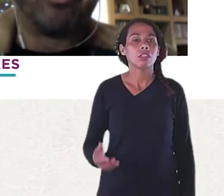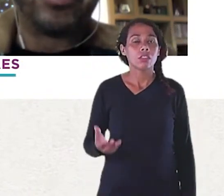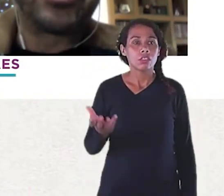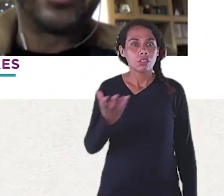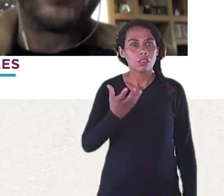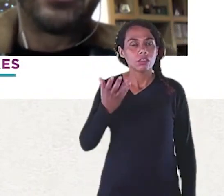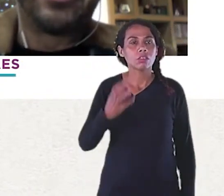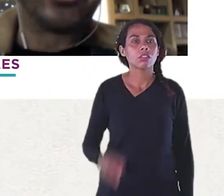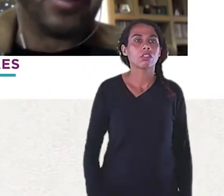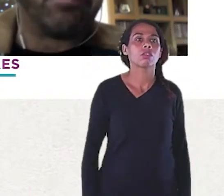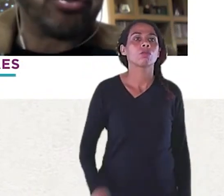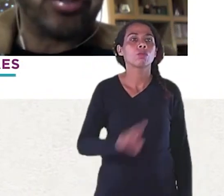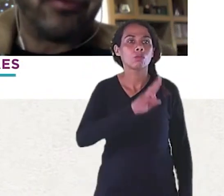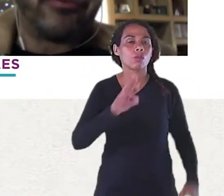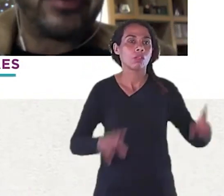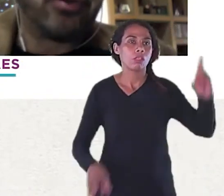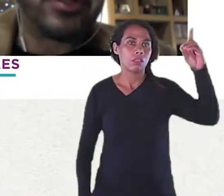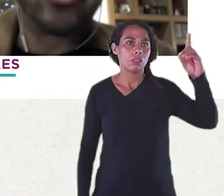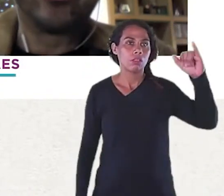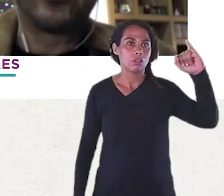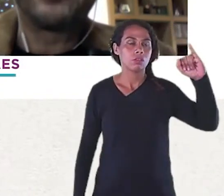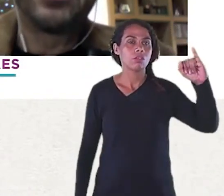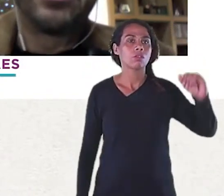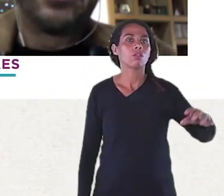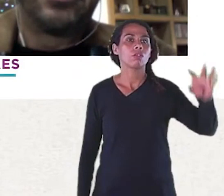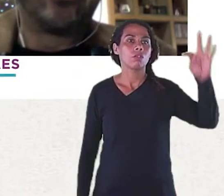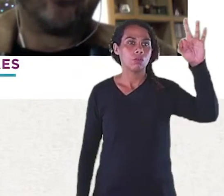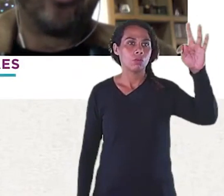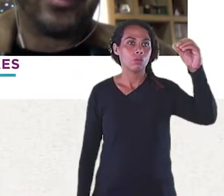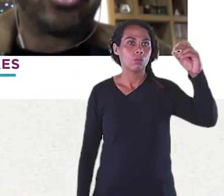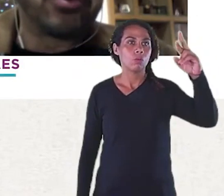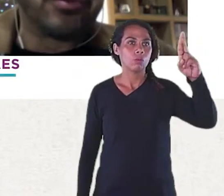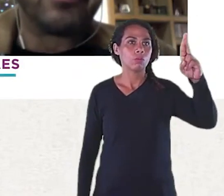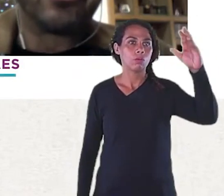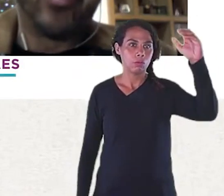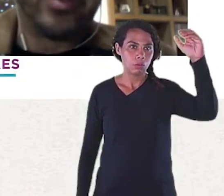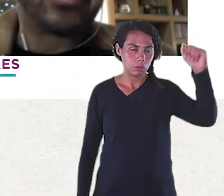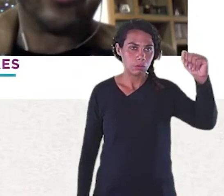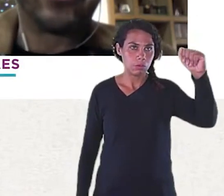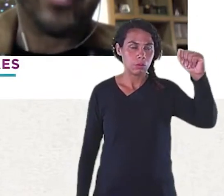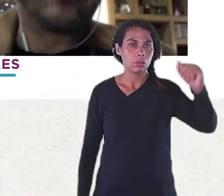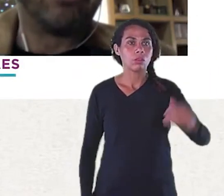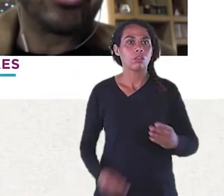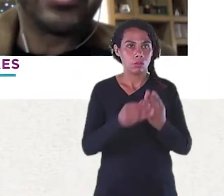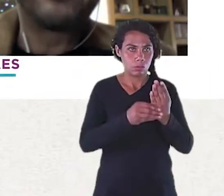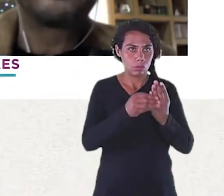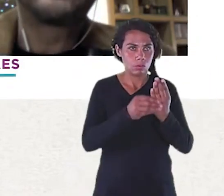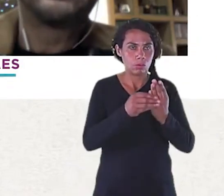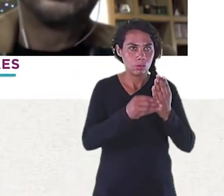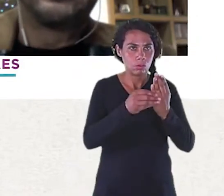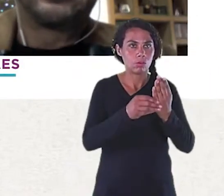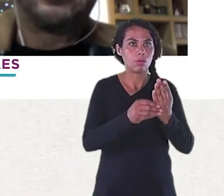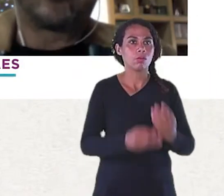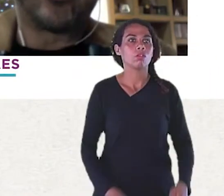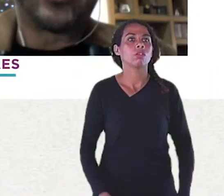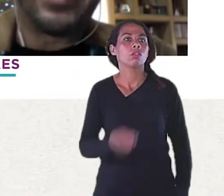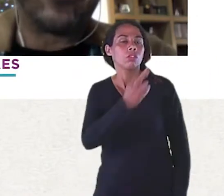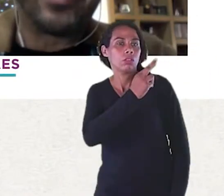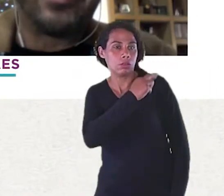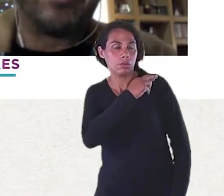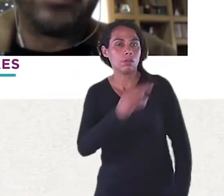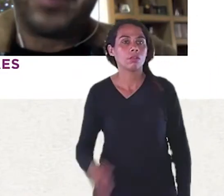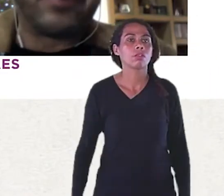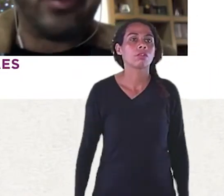nome do publisher Edgar Blush, fundador da editora, e do editor, meu editor, Eduardo Blush, que